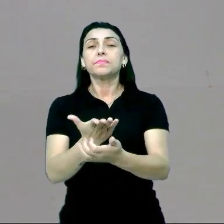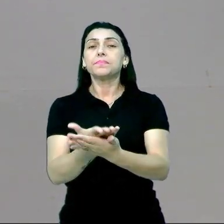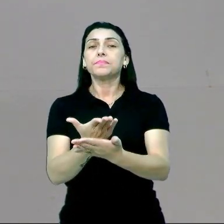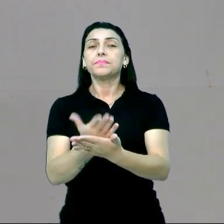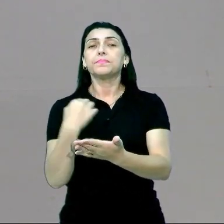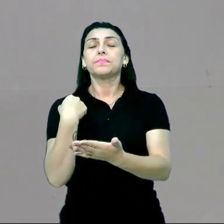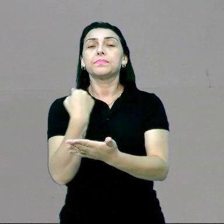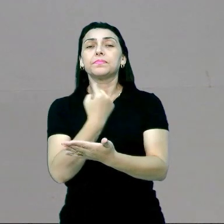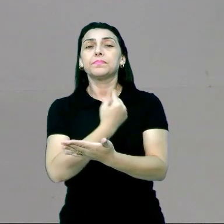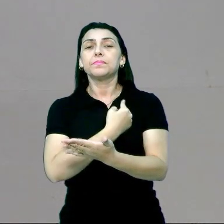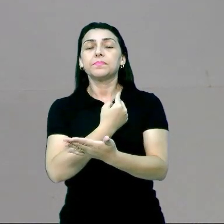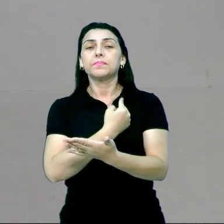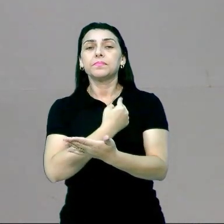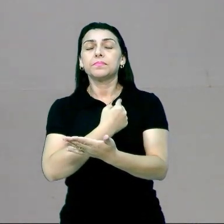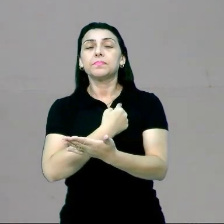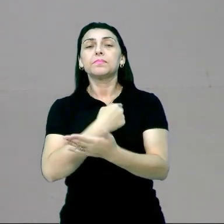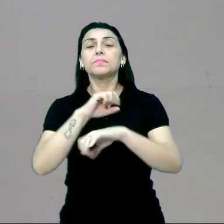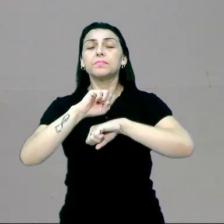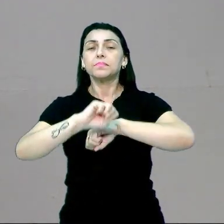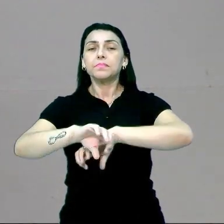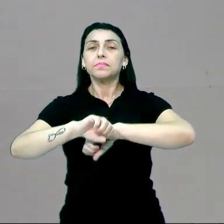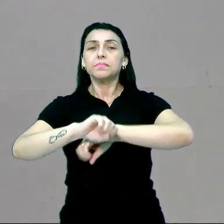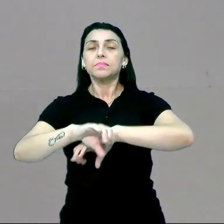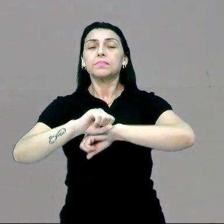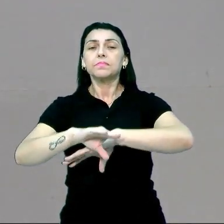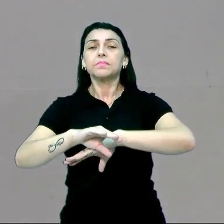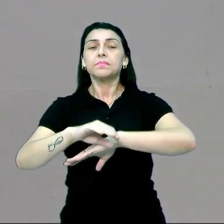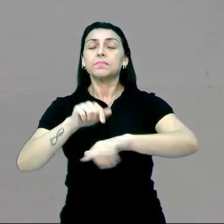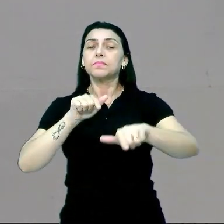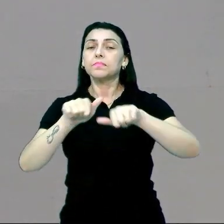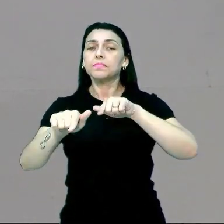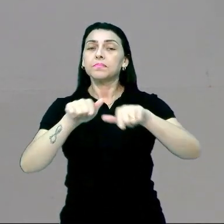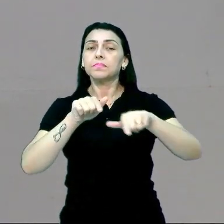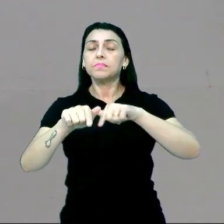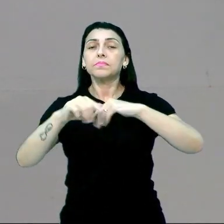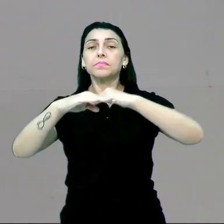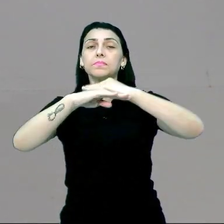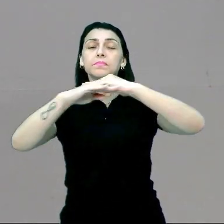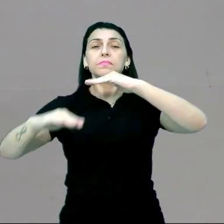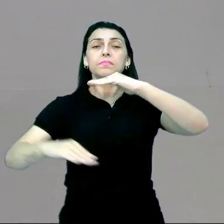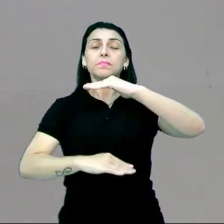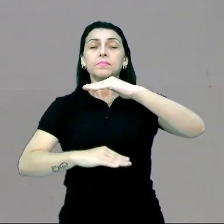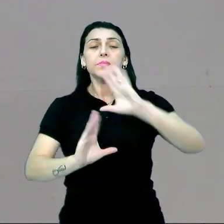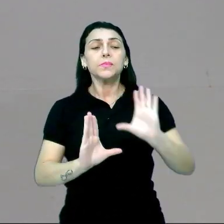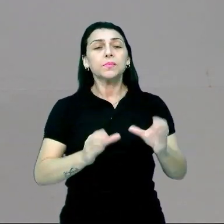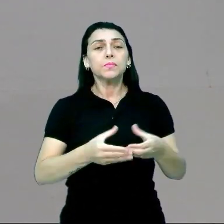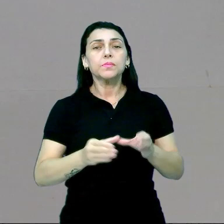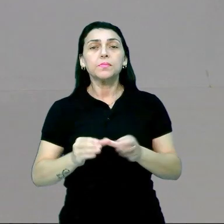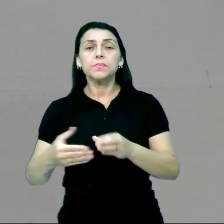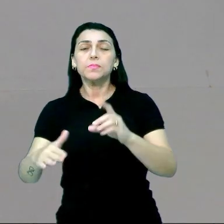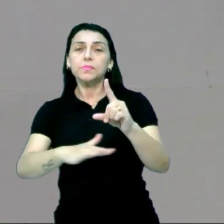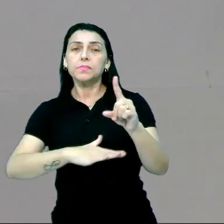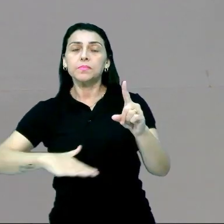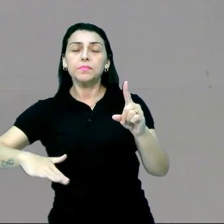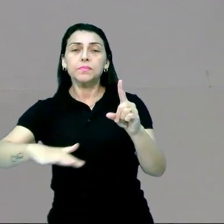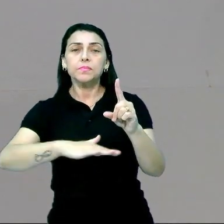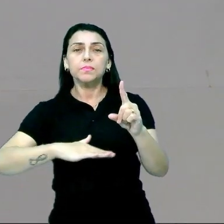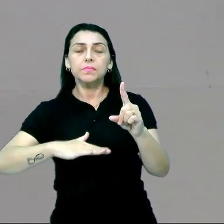em que nós estamos tratando a respeito do trabalho, da desigualdade e também da